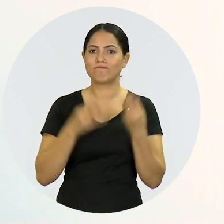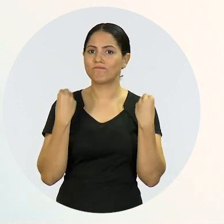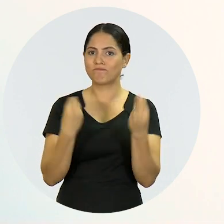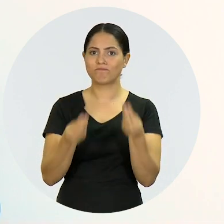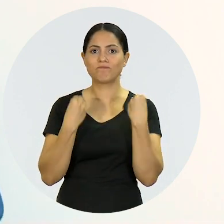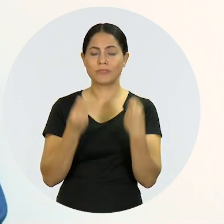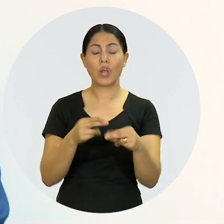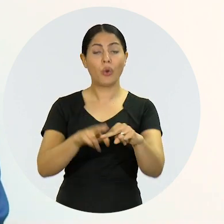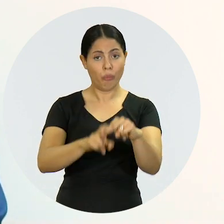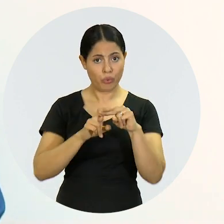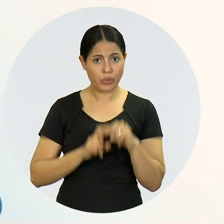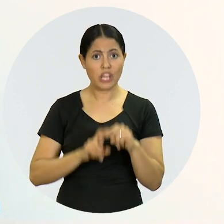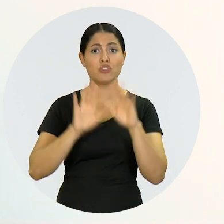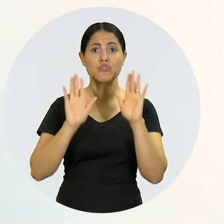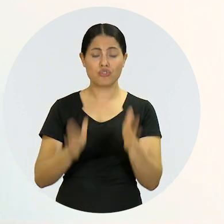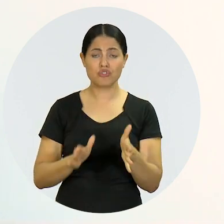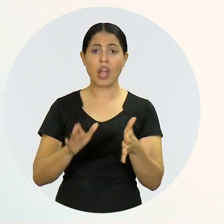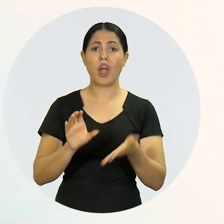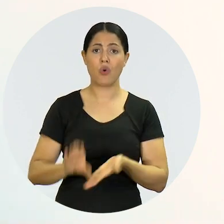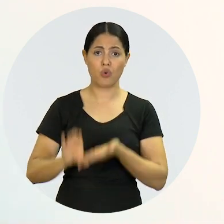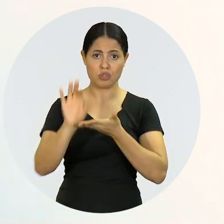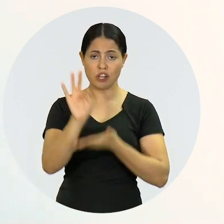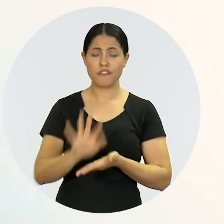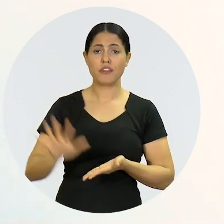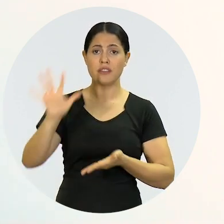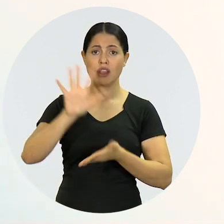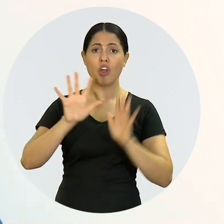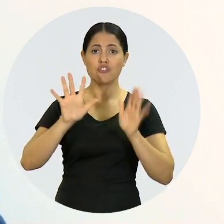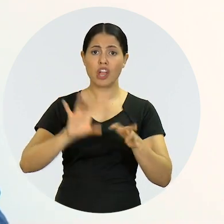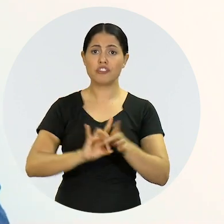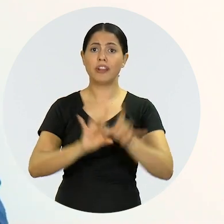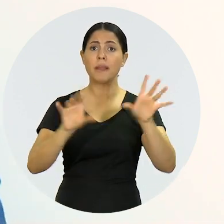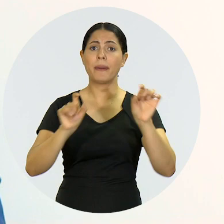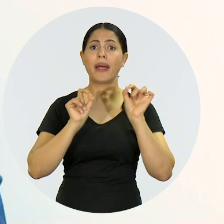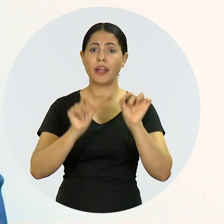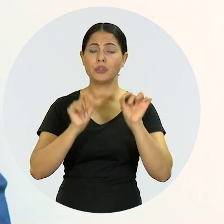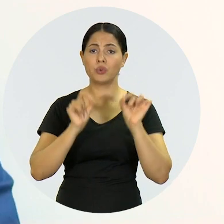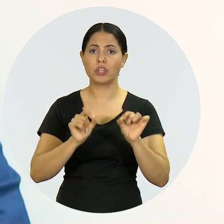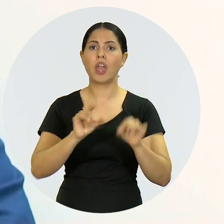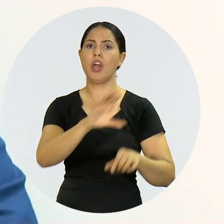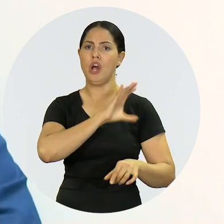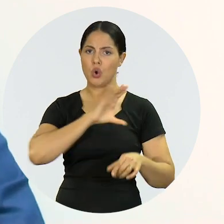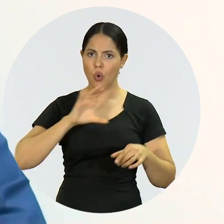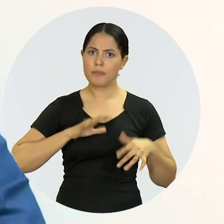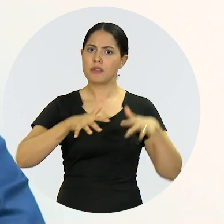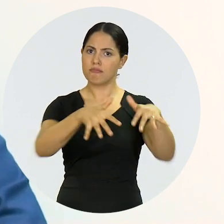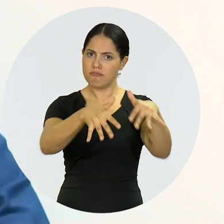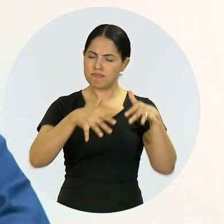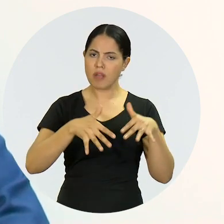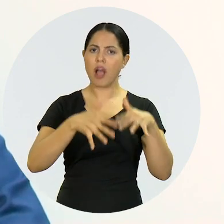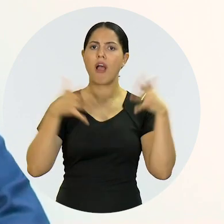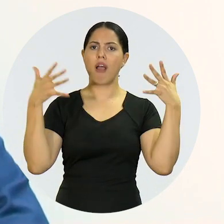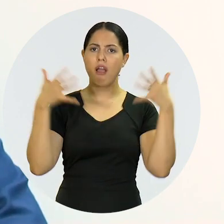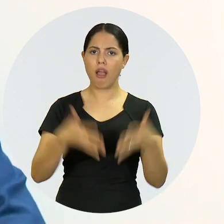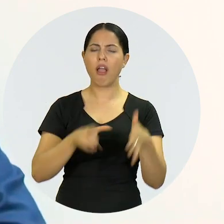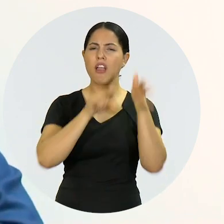Federal da OAB já havia autorizado que a Comissão Constitucional da entidade